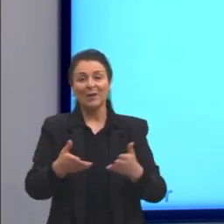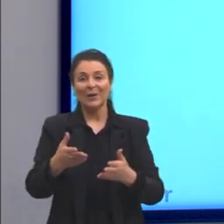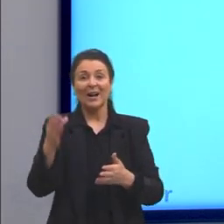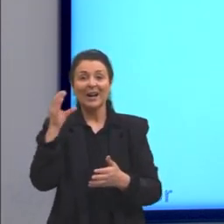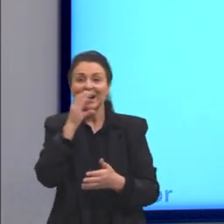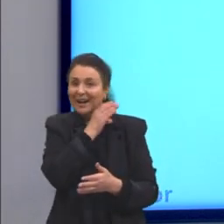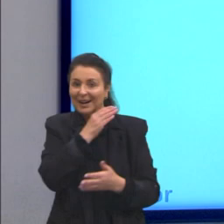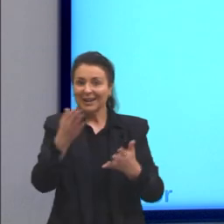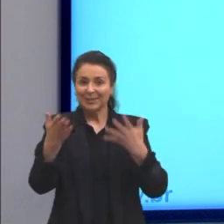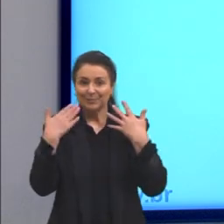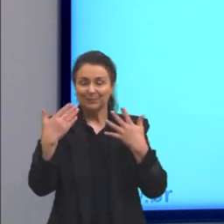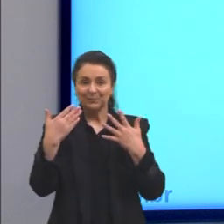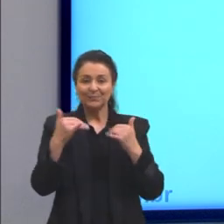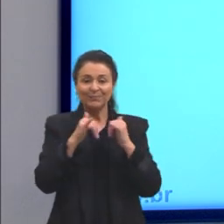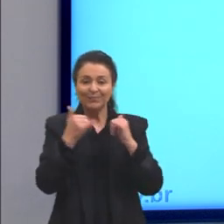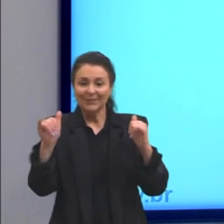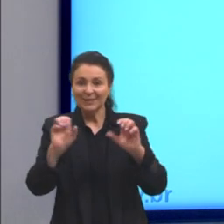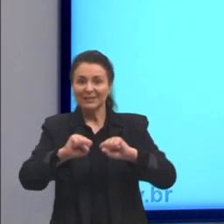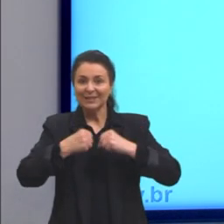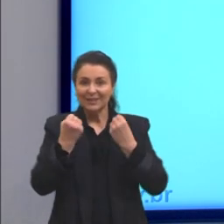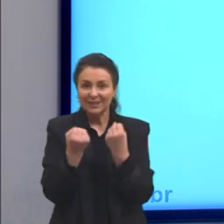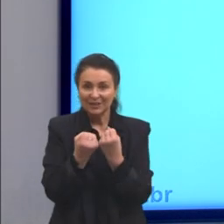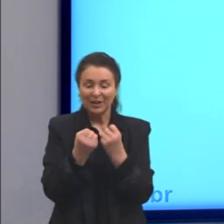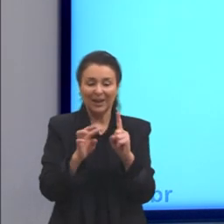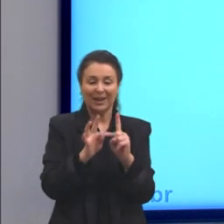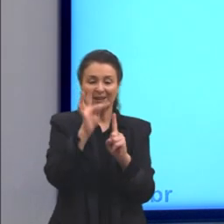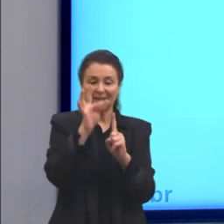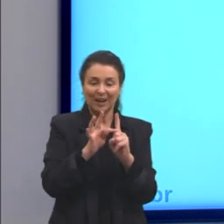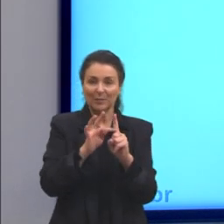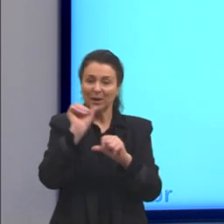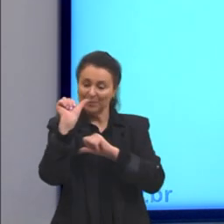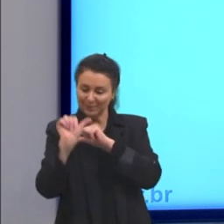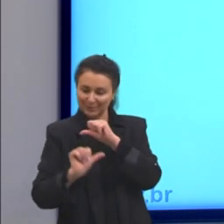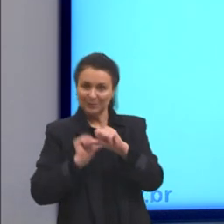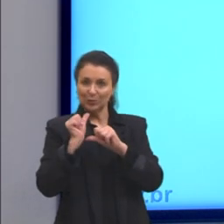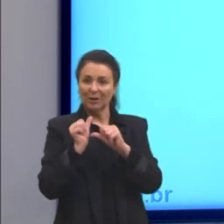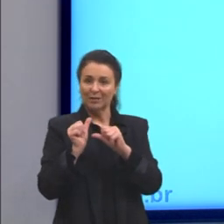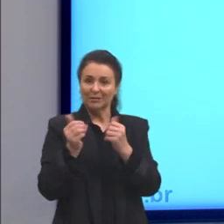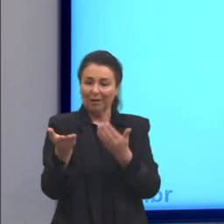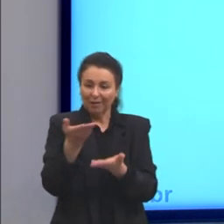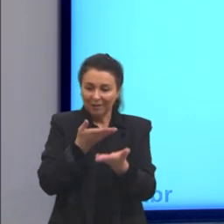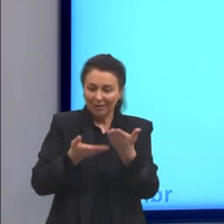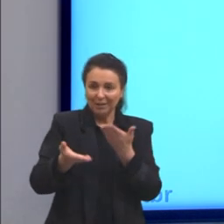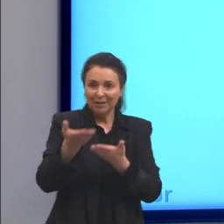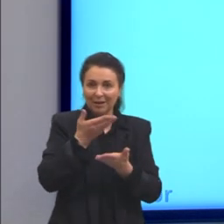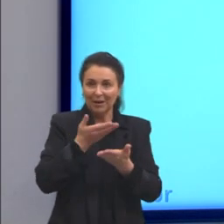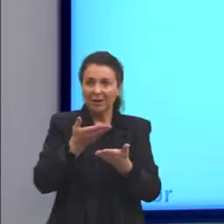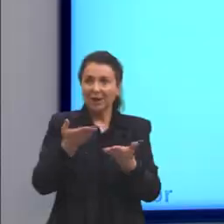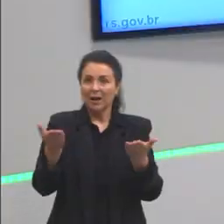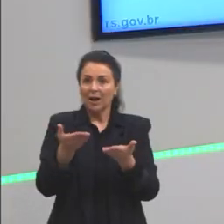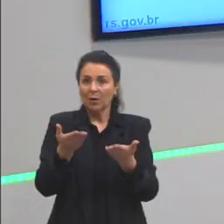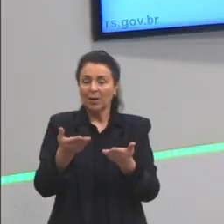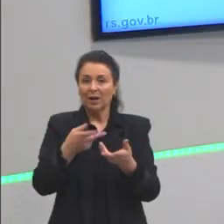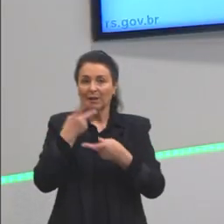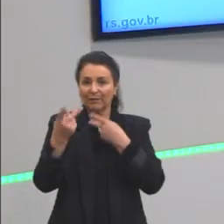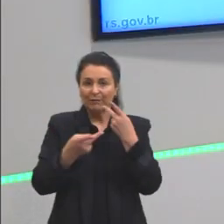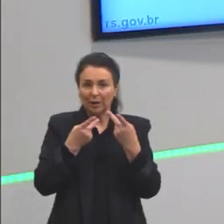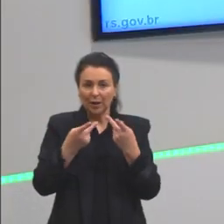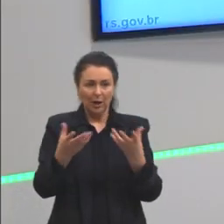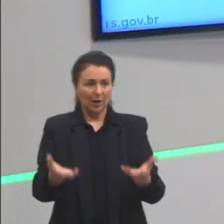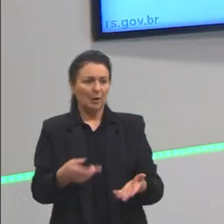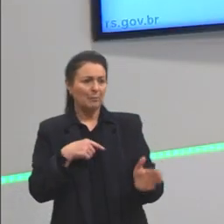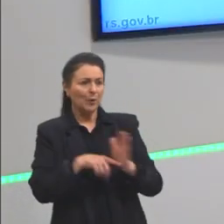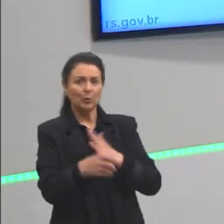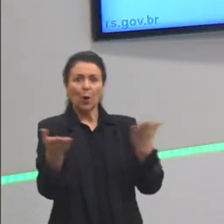Energia térmica em trânsito. Então, gente, quando a gente vem para essa fala, está muito calor